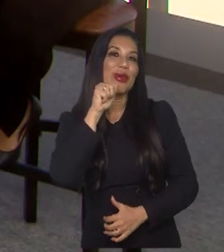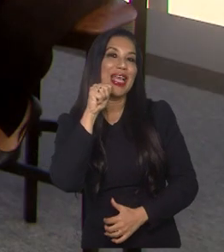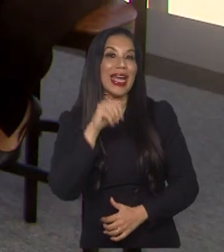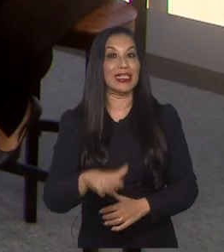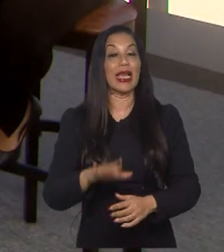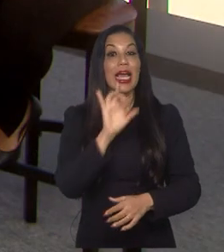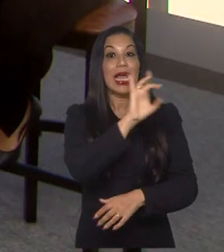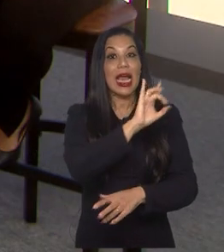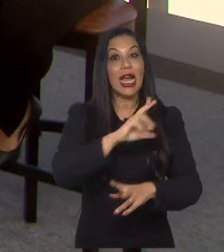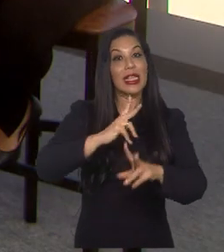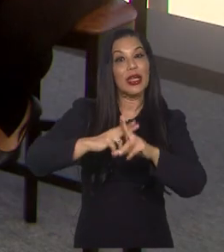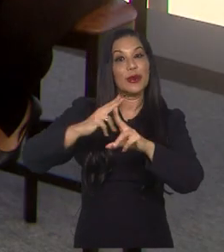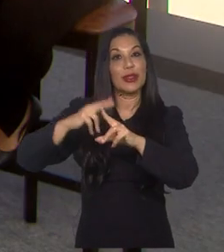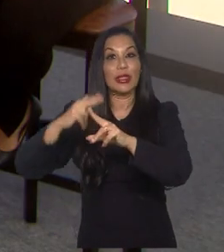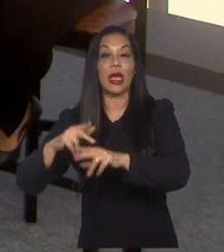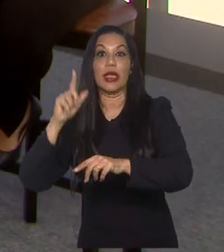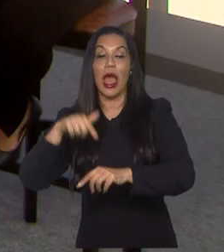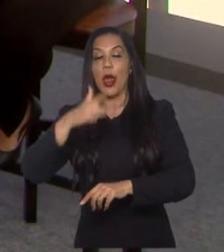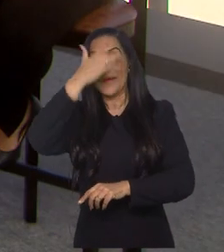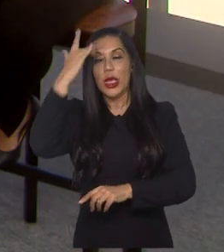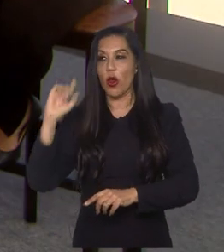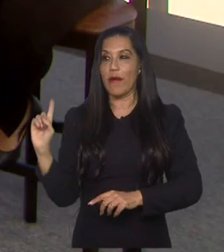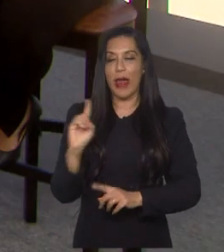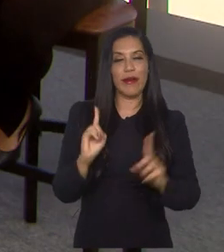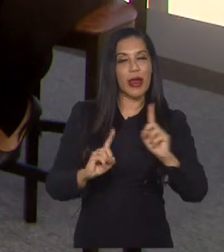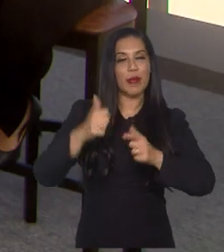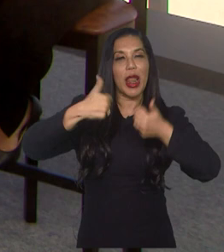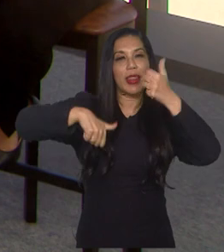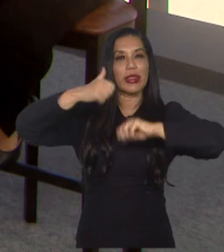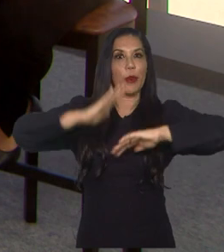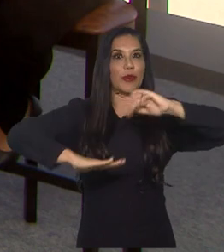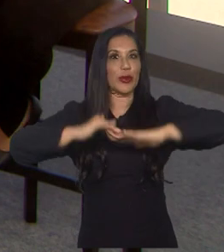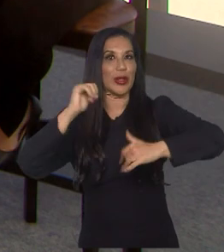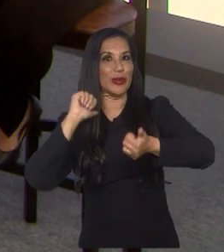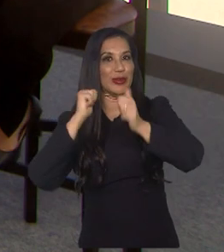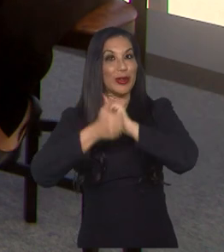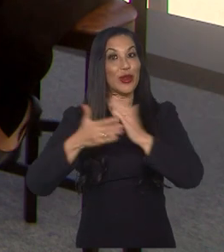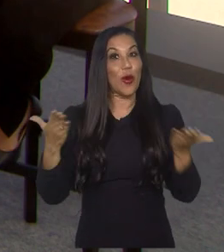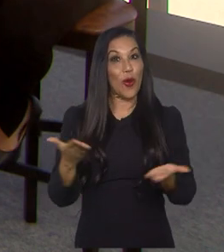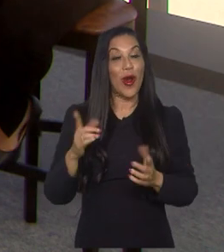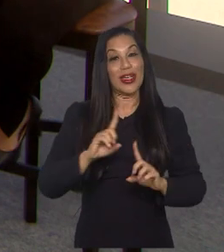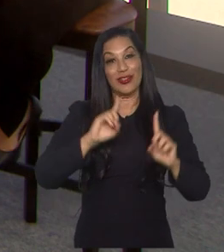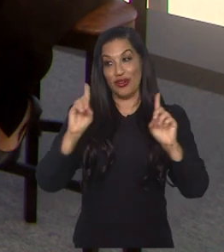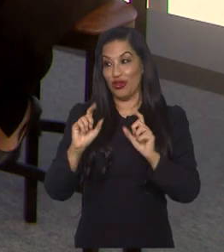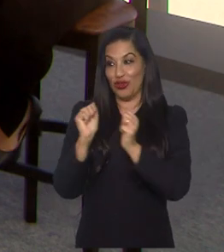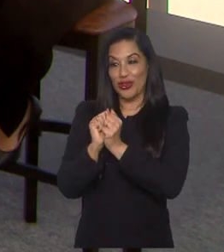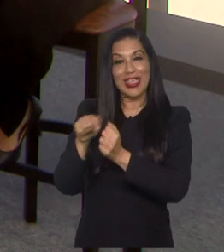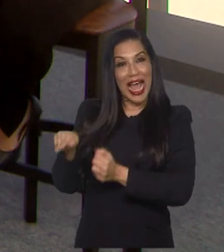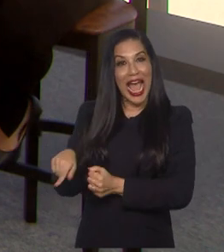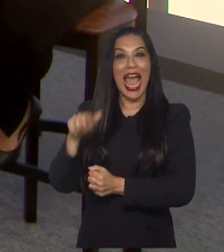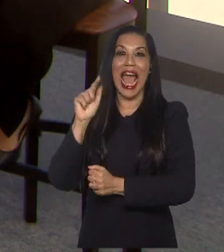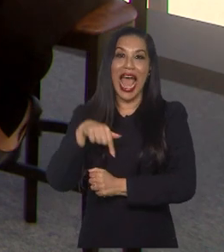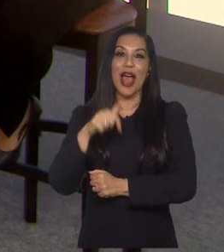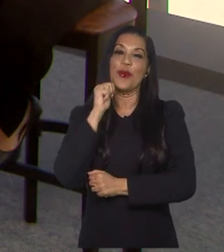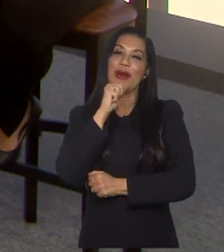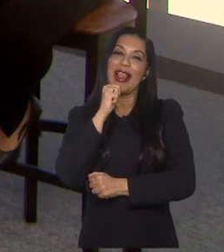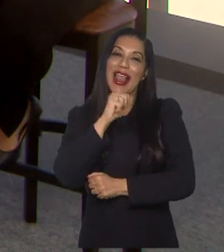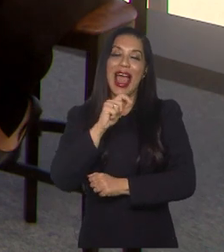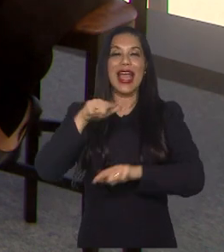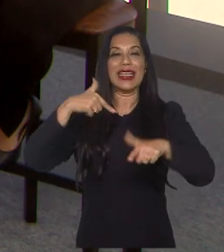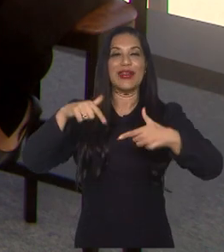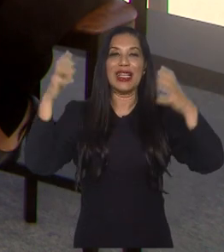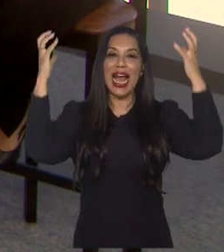Cada episódio eu conto com super comentaristas e hoje aqui do meu lado no estúdio da TV Brasil no Rio de Janeiro eu tenho a narradora que dá